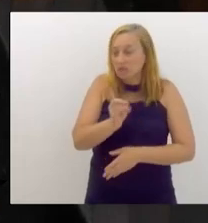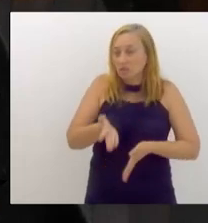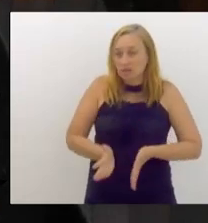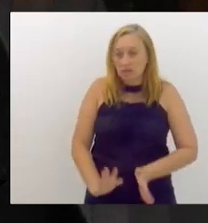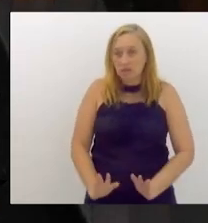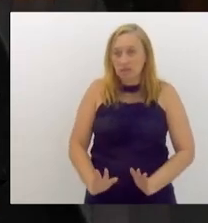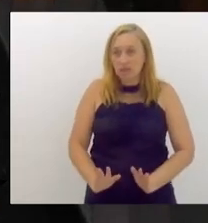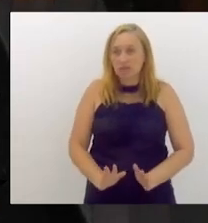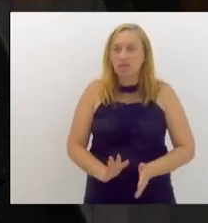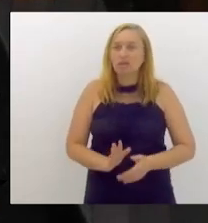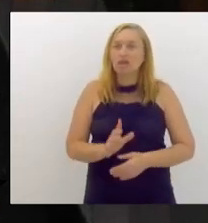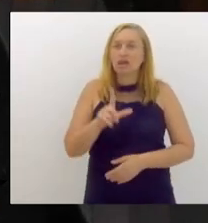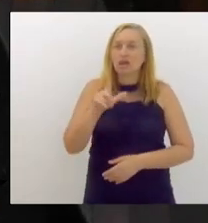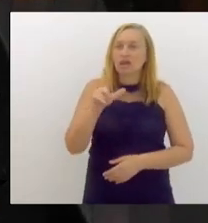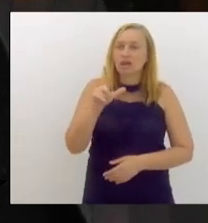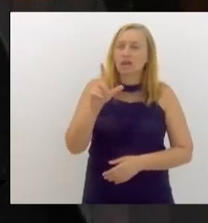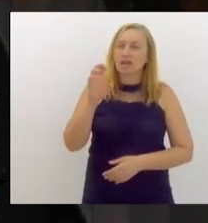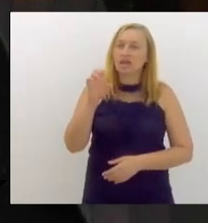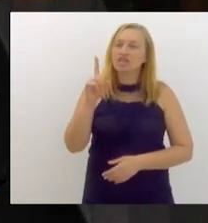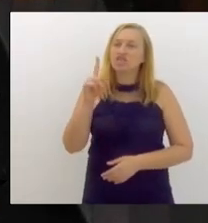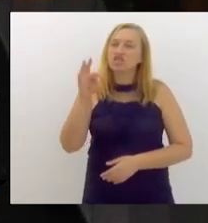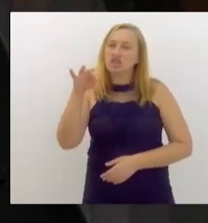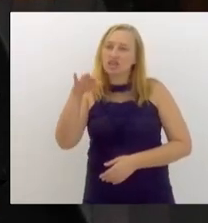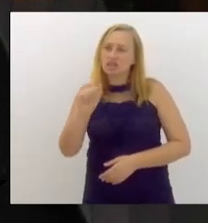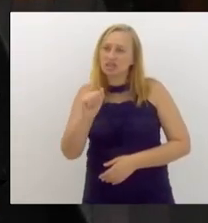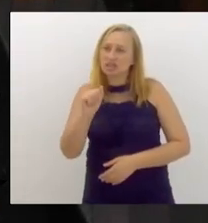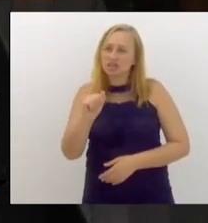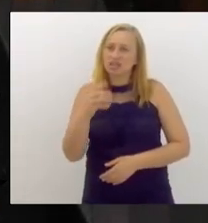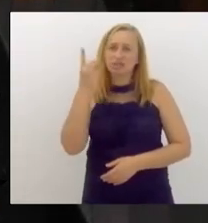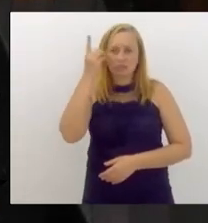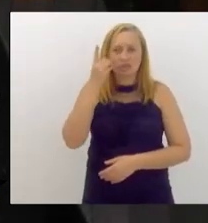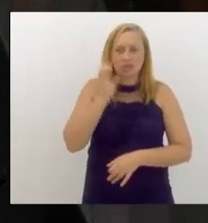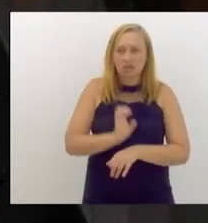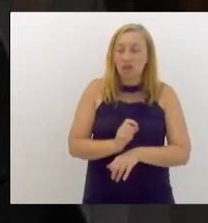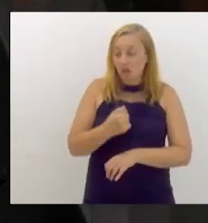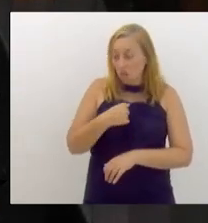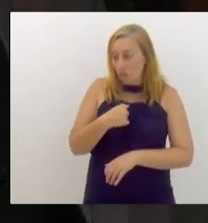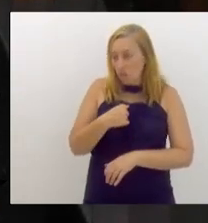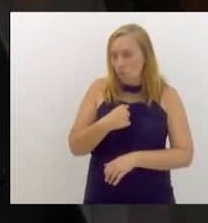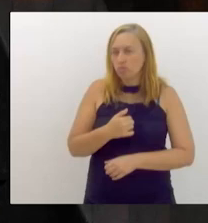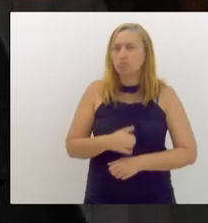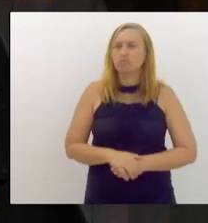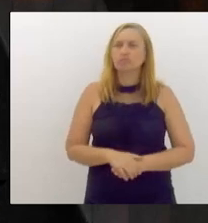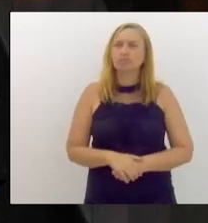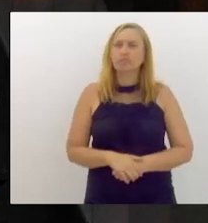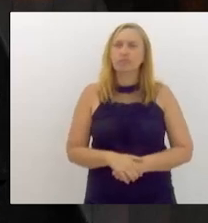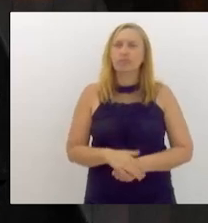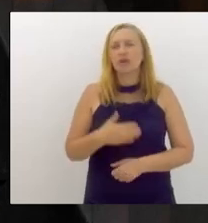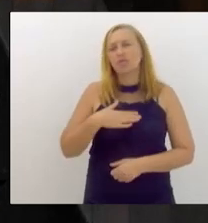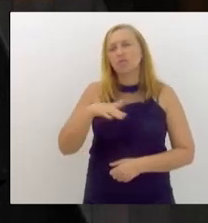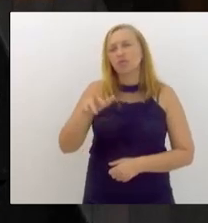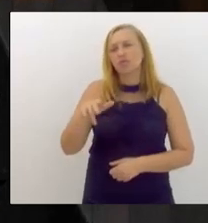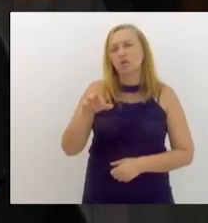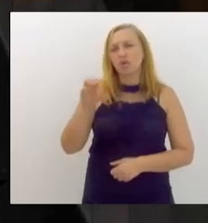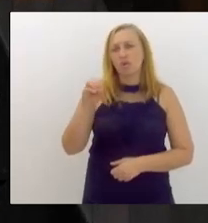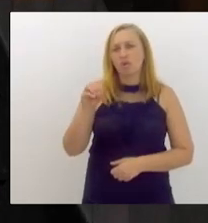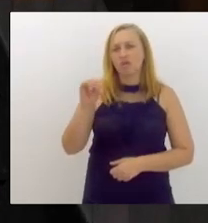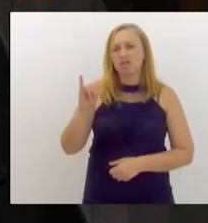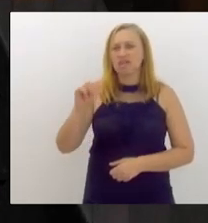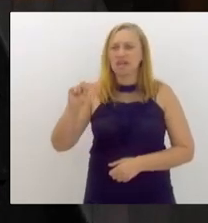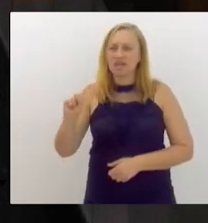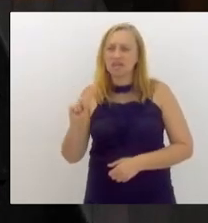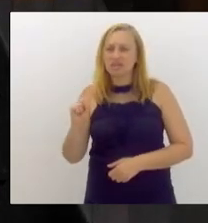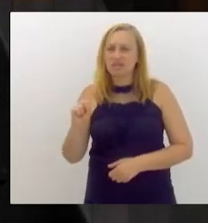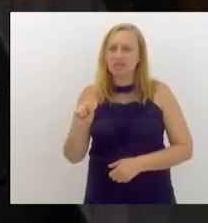uma legenda para deputado estadual, eu, deputado estadual, meu irmão Oseias, deputado